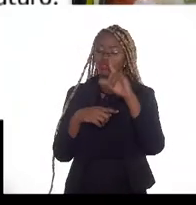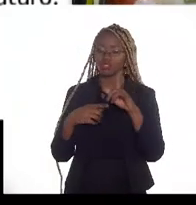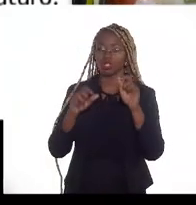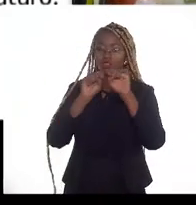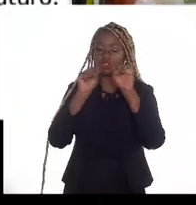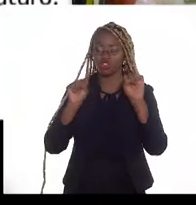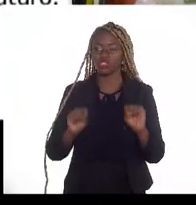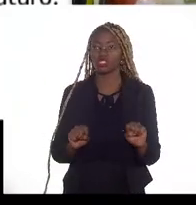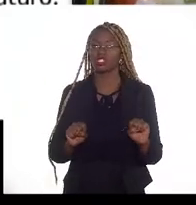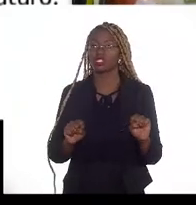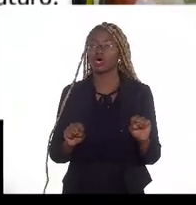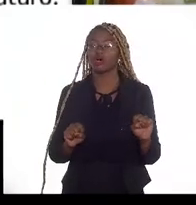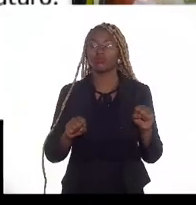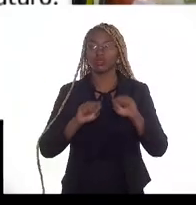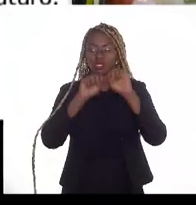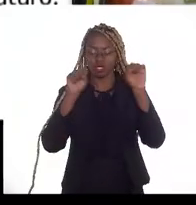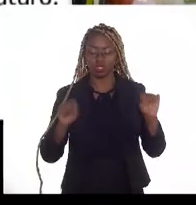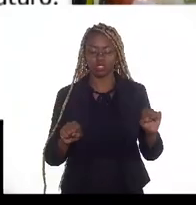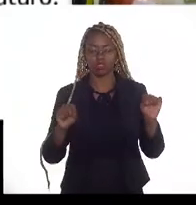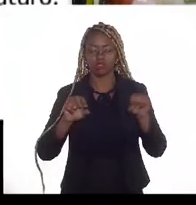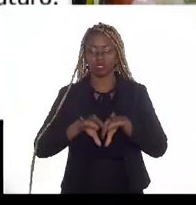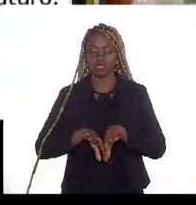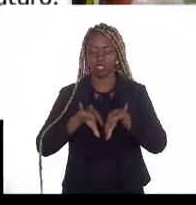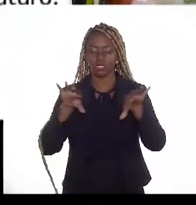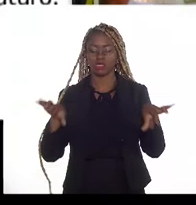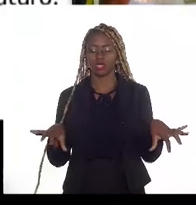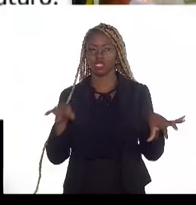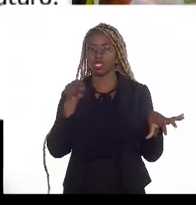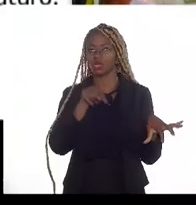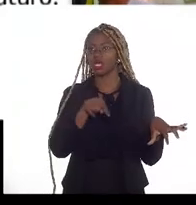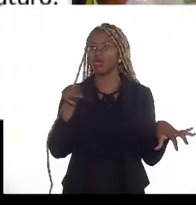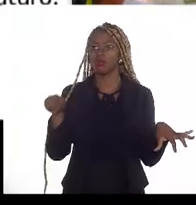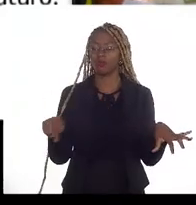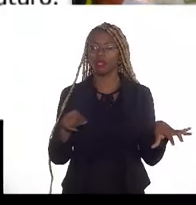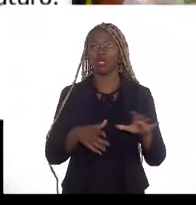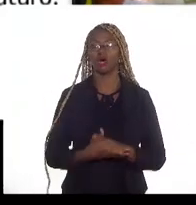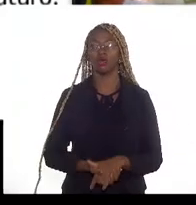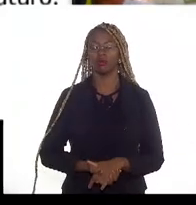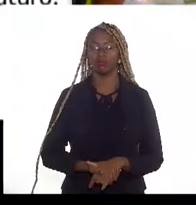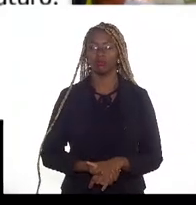separação para esses níveis na plataforma.